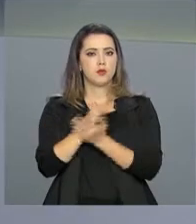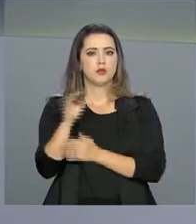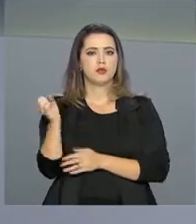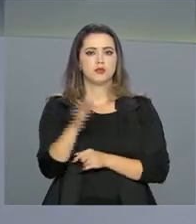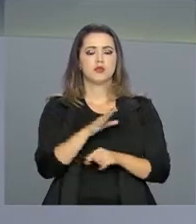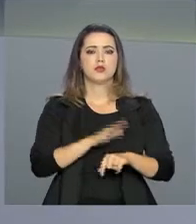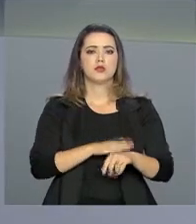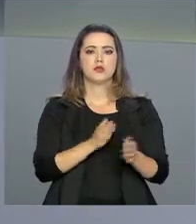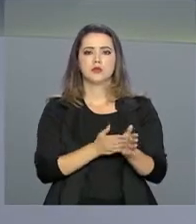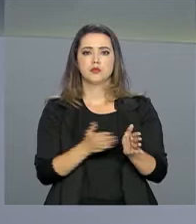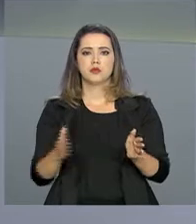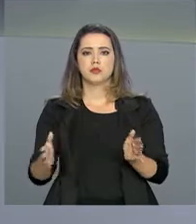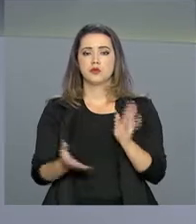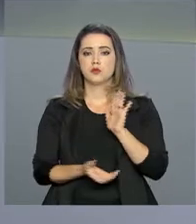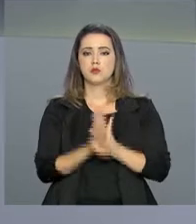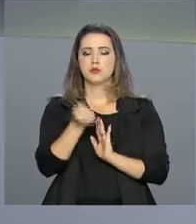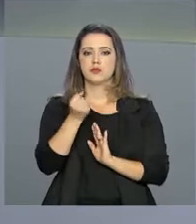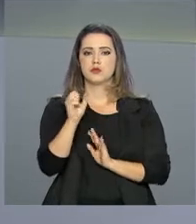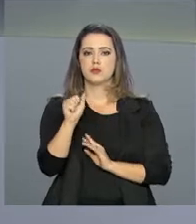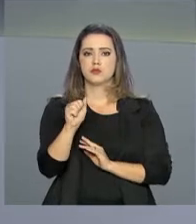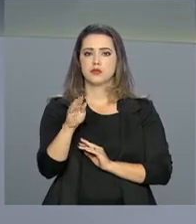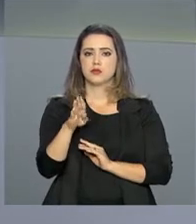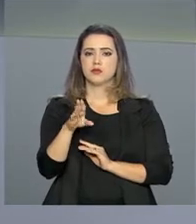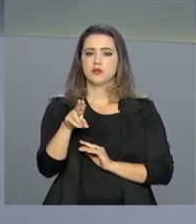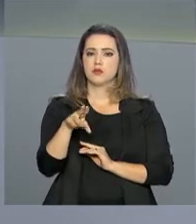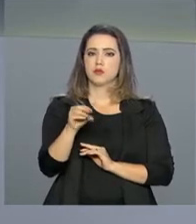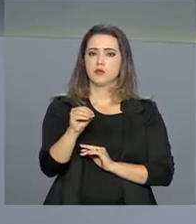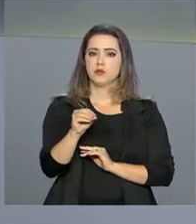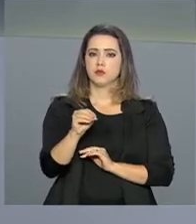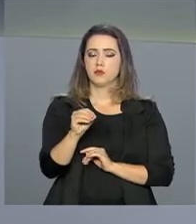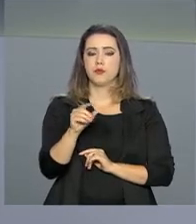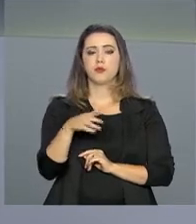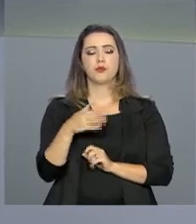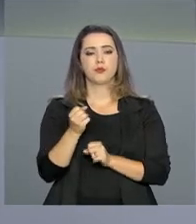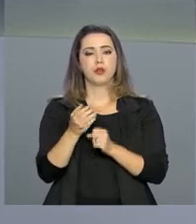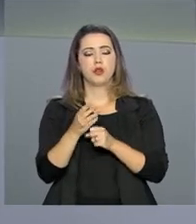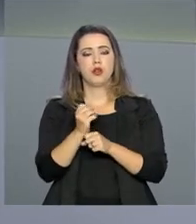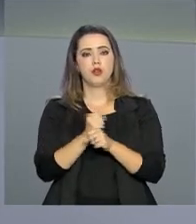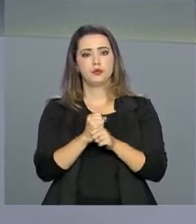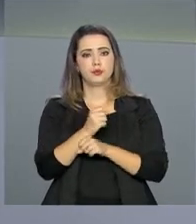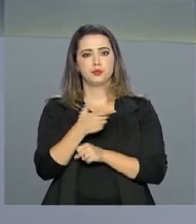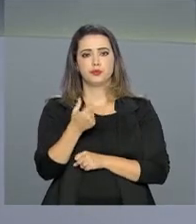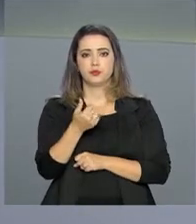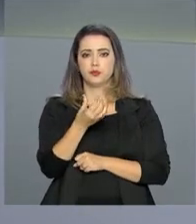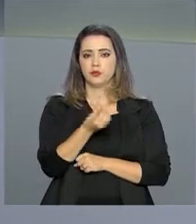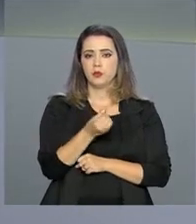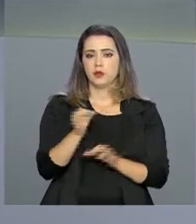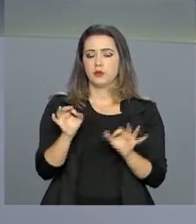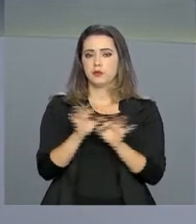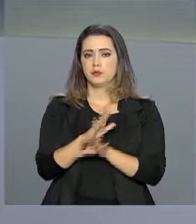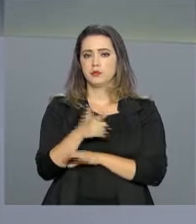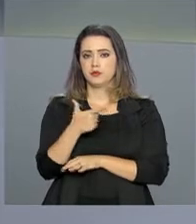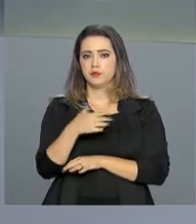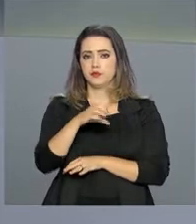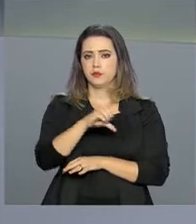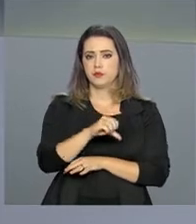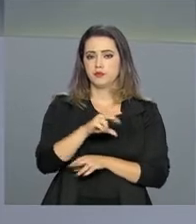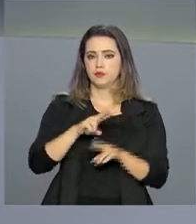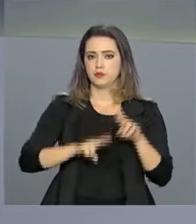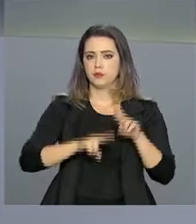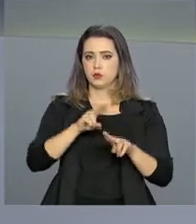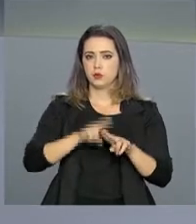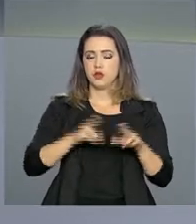novo período para o saque do abono salarial ano-base 2016. O prazo havia terminado em 29 de junho. Agora,